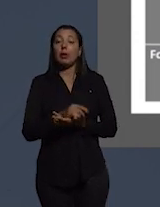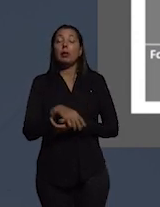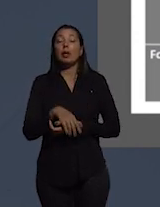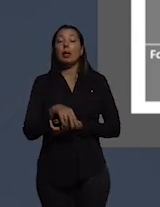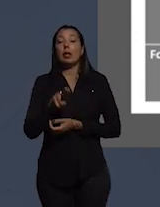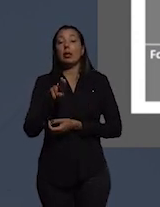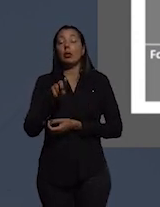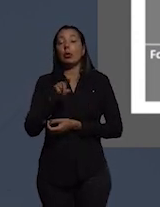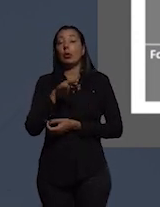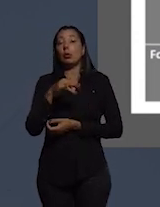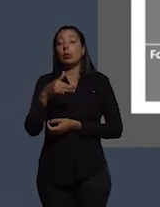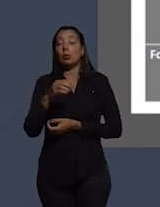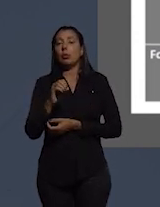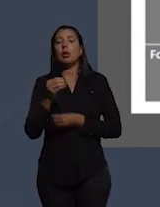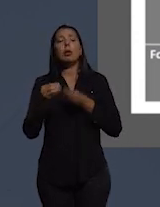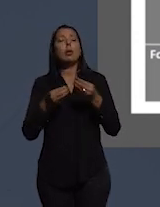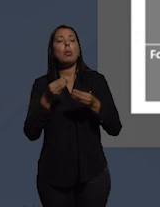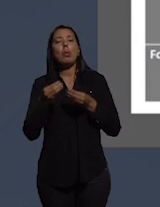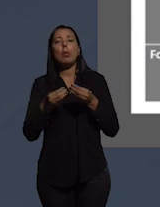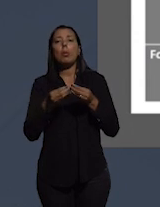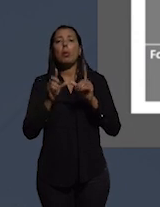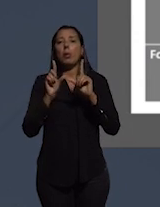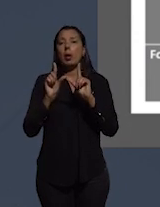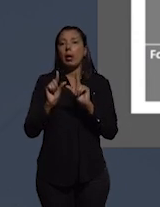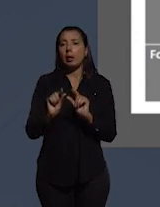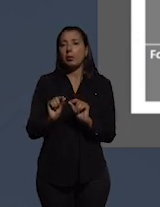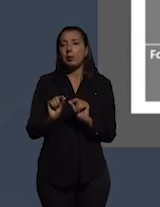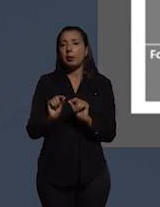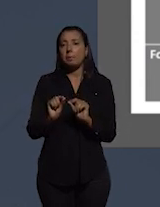sobre como reduzir